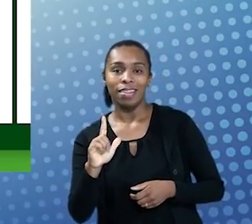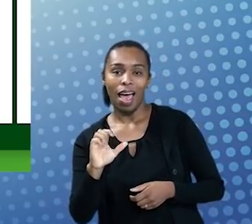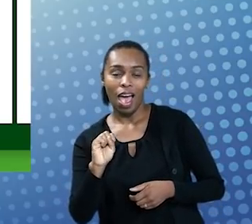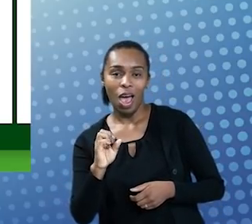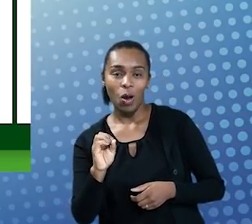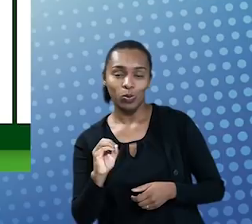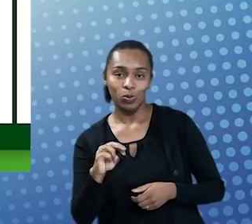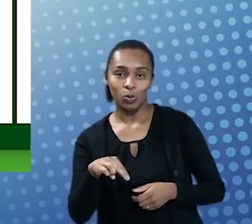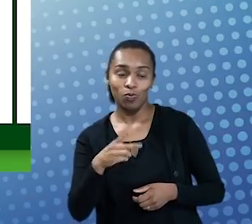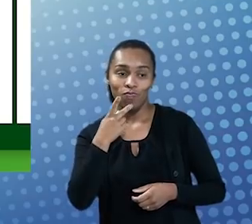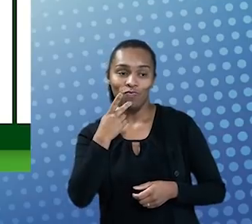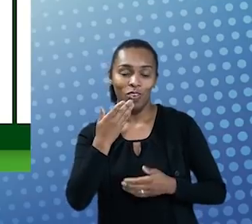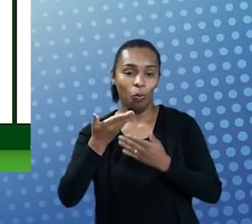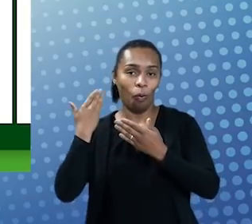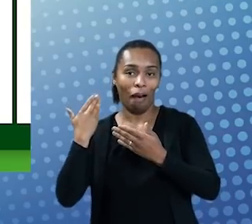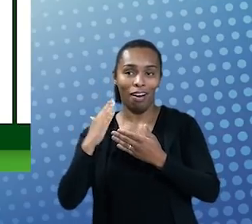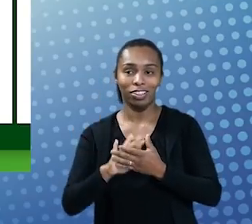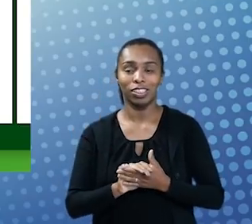anteriormente,